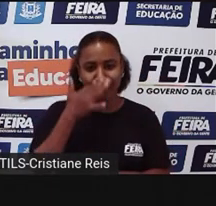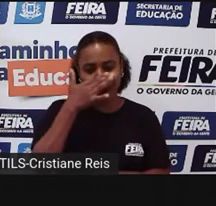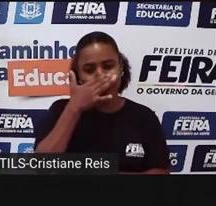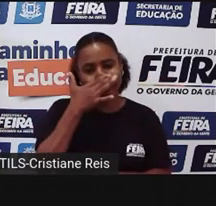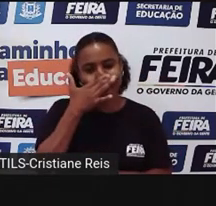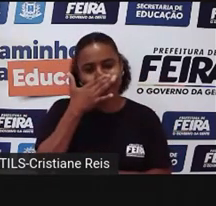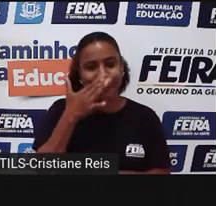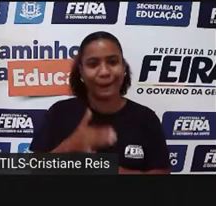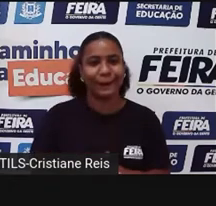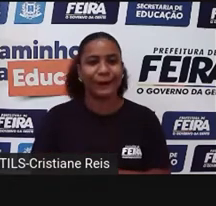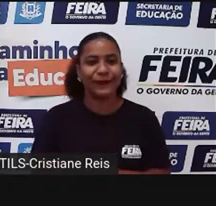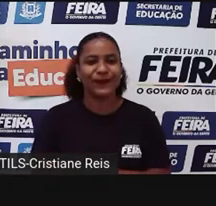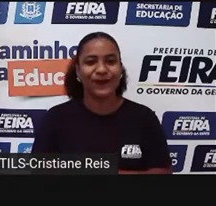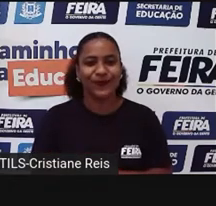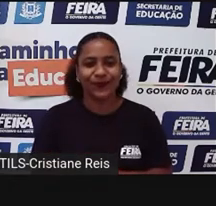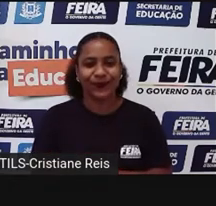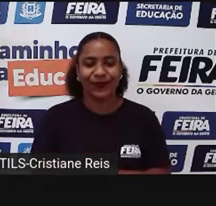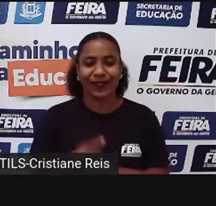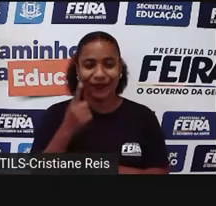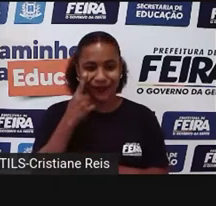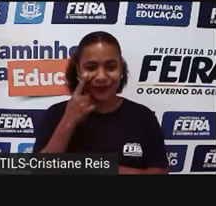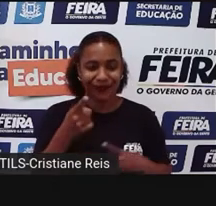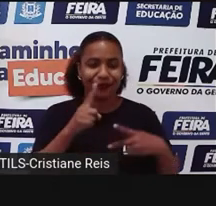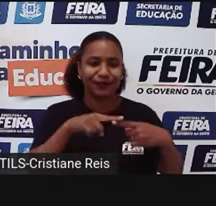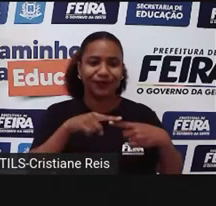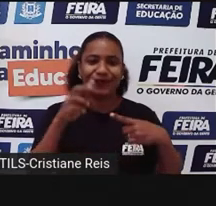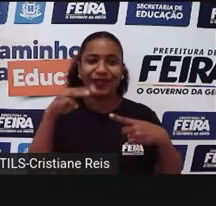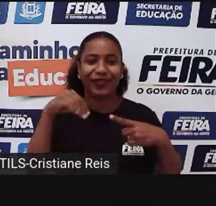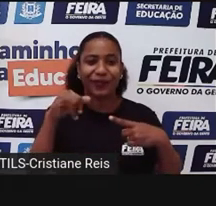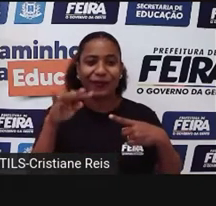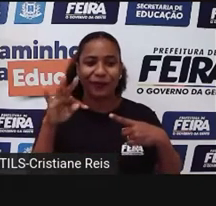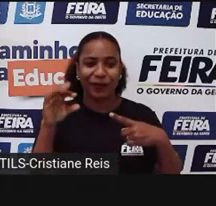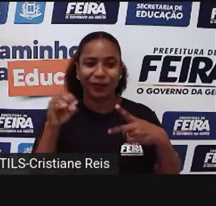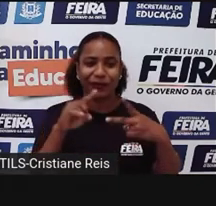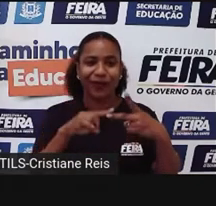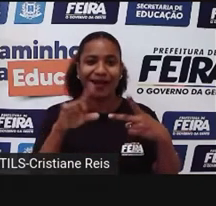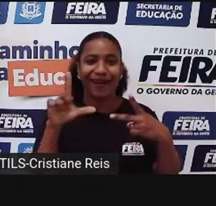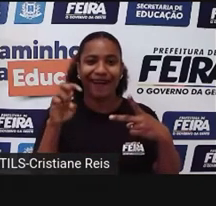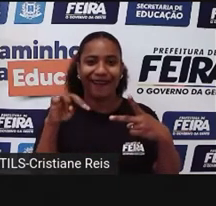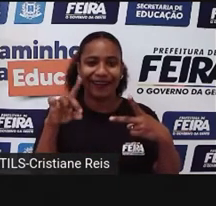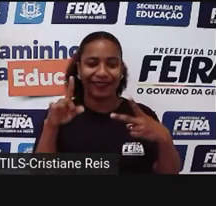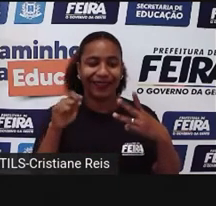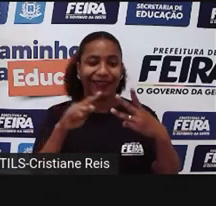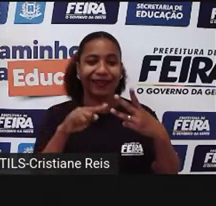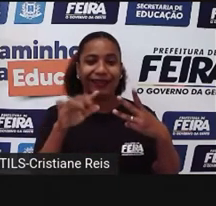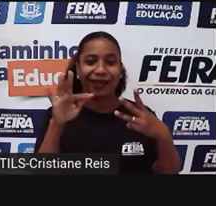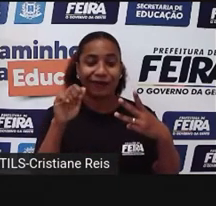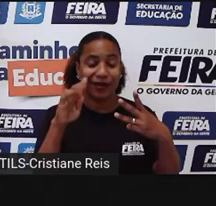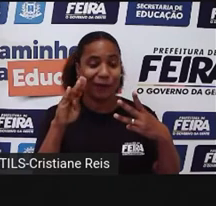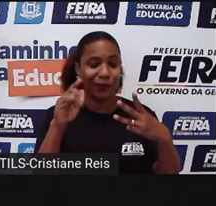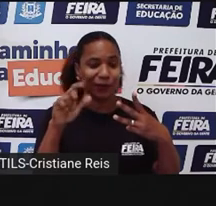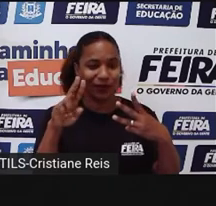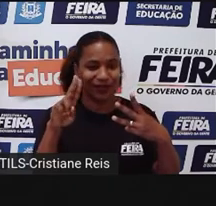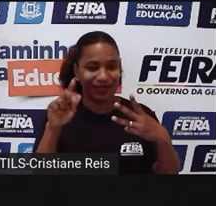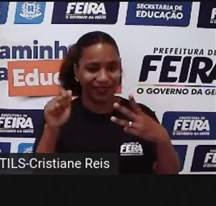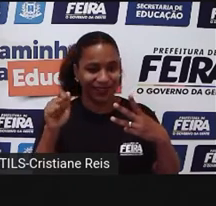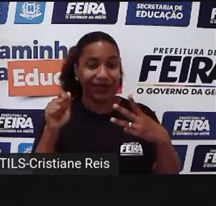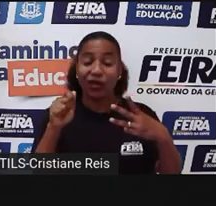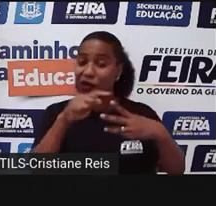Aí vem a questão de mito, lenda e fábula. Essas são as mesmas coisas. E eu vou mostrar a diferença entre as três.